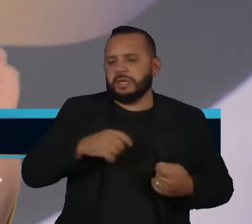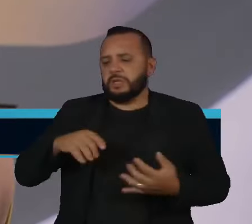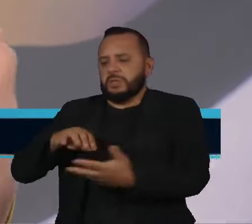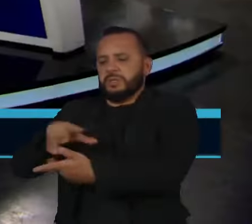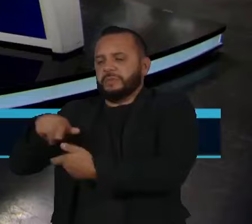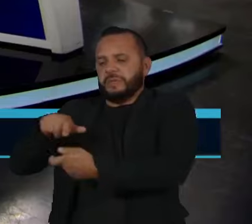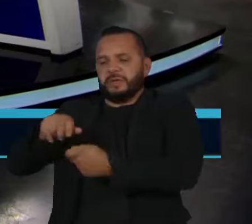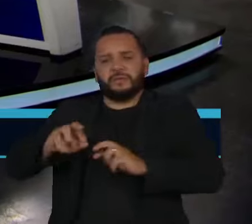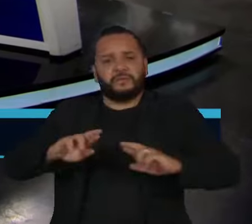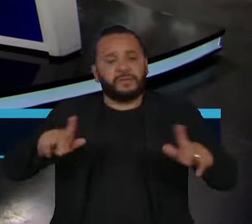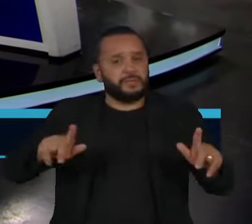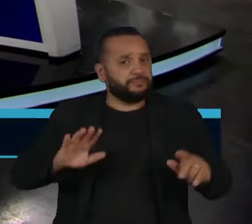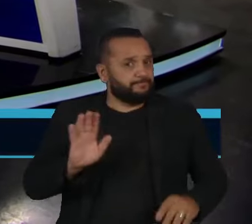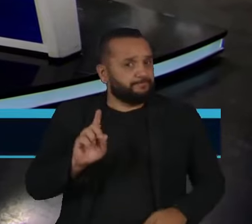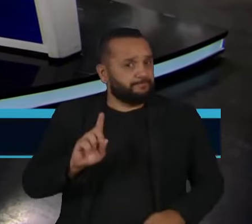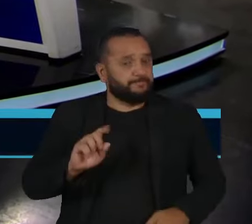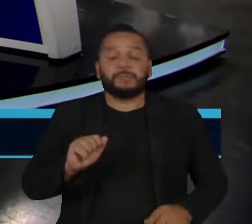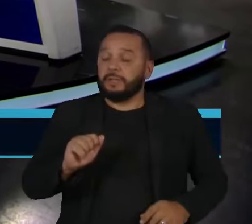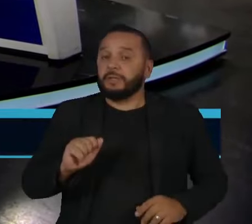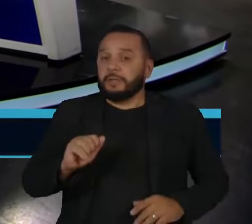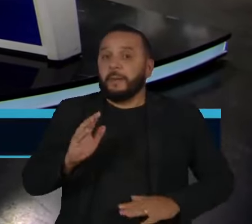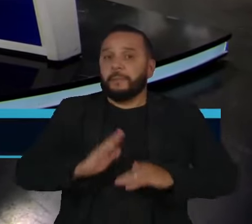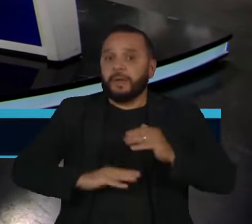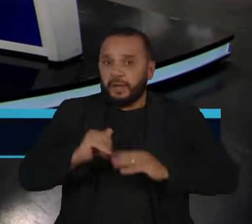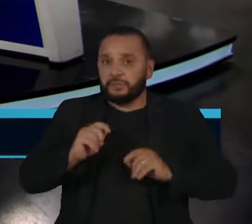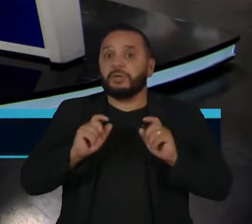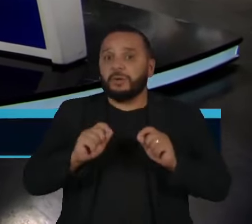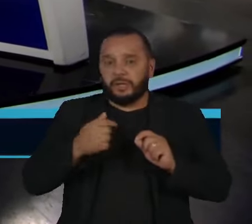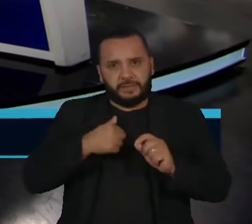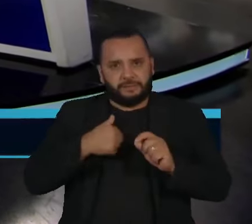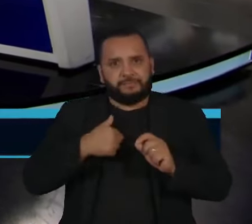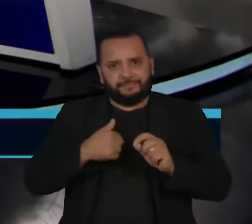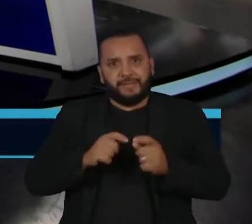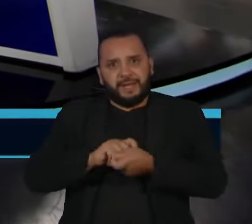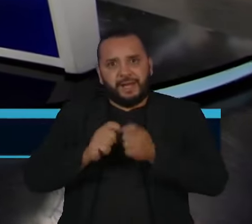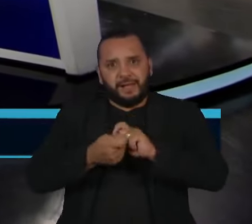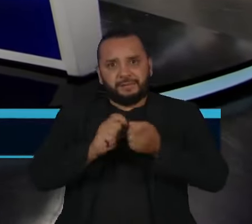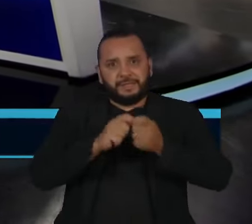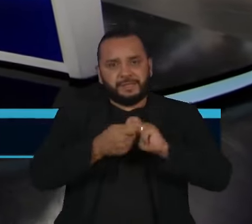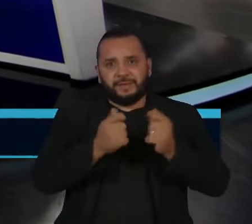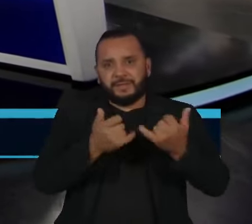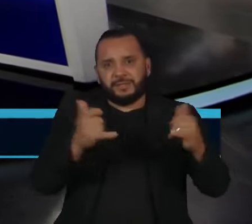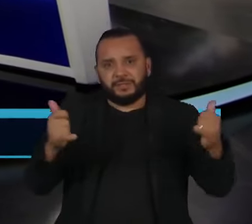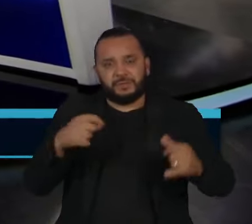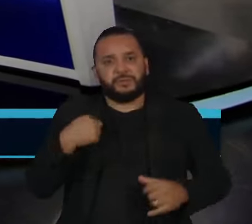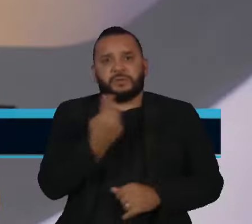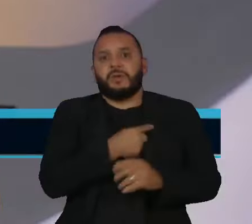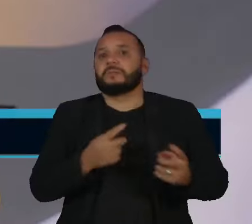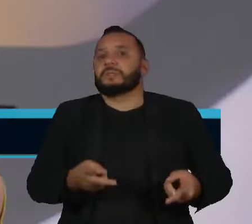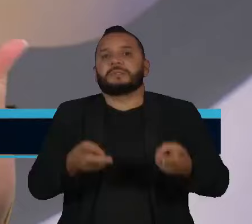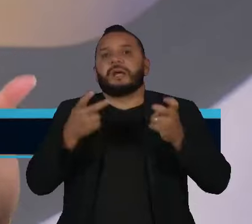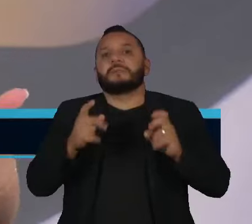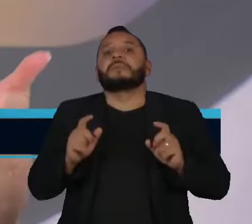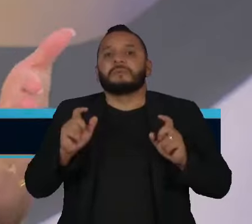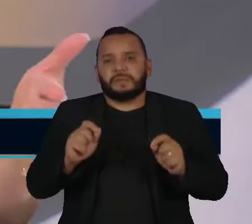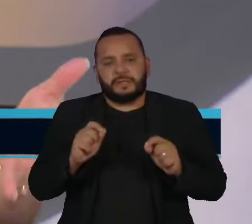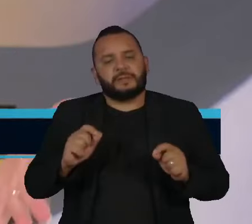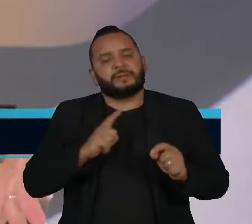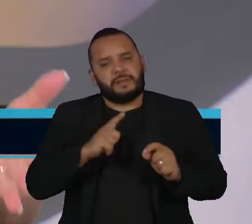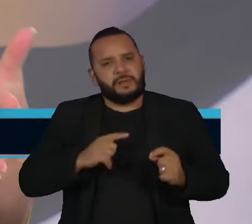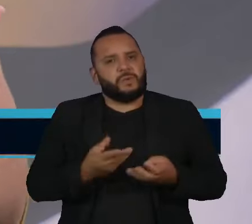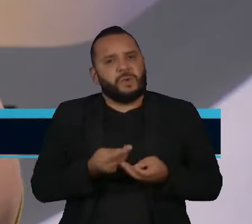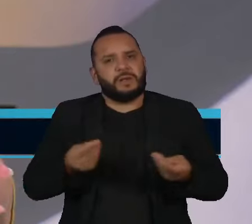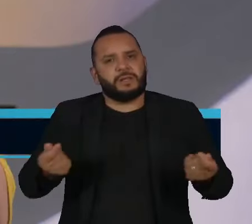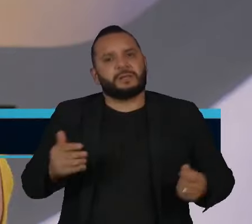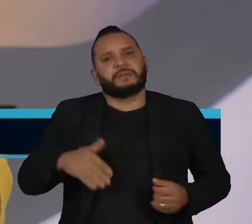verdade, com passos importantes na transição energética, a gente vai perceber, na verdade, que a gente vai ganhar muito mais eficiência